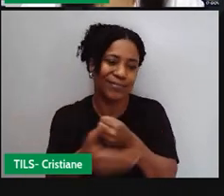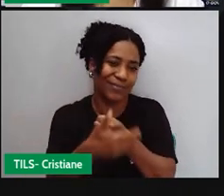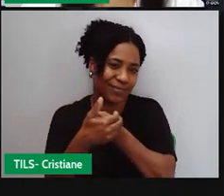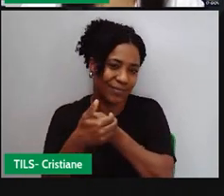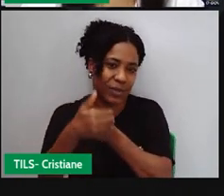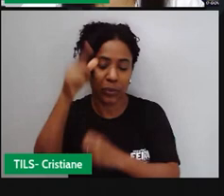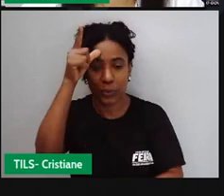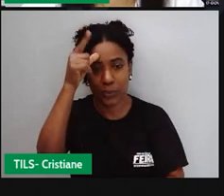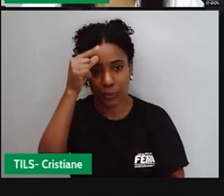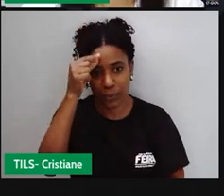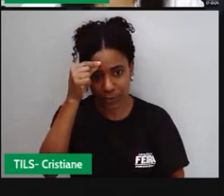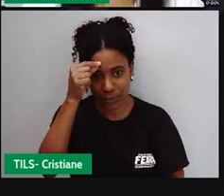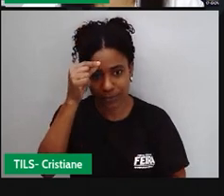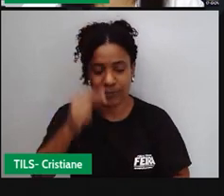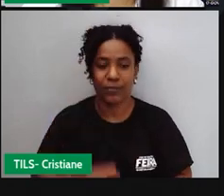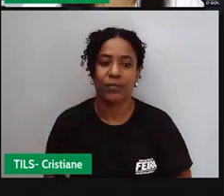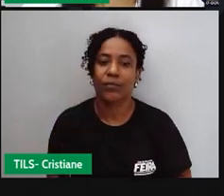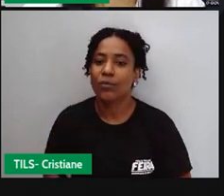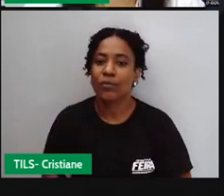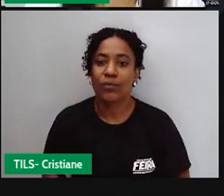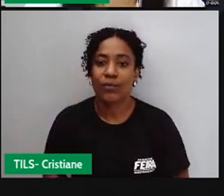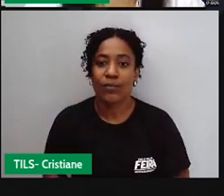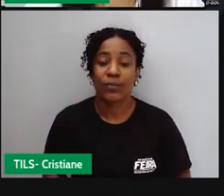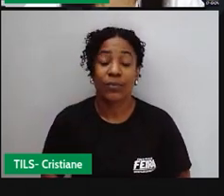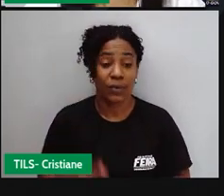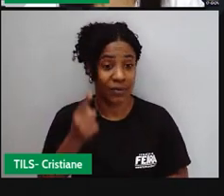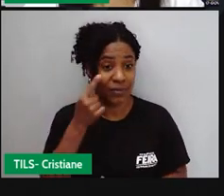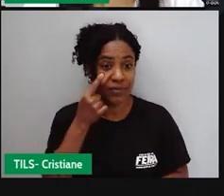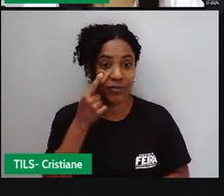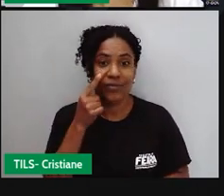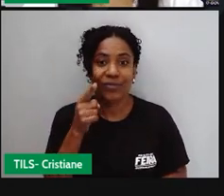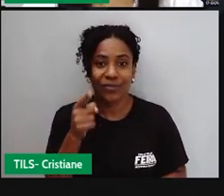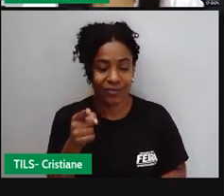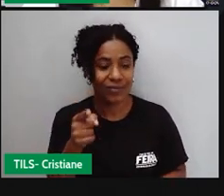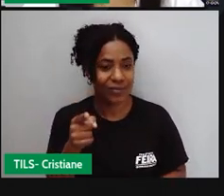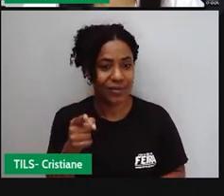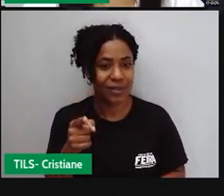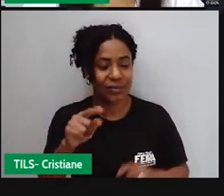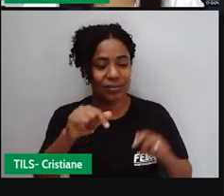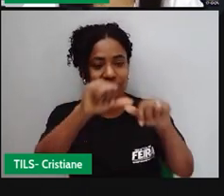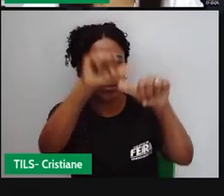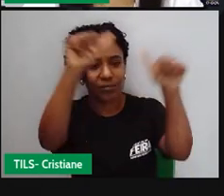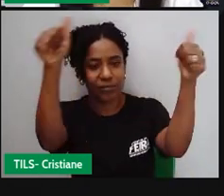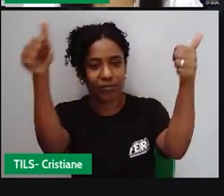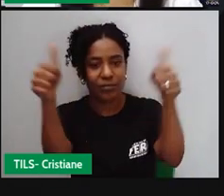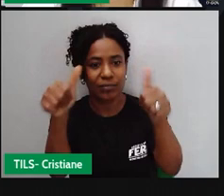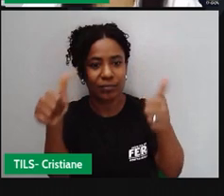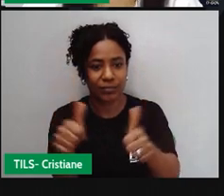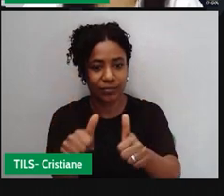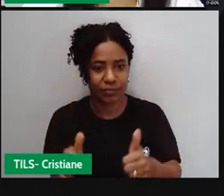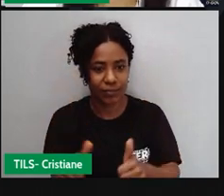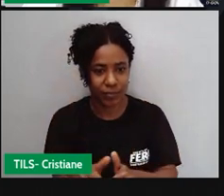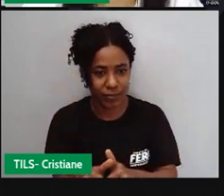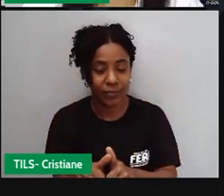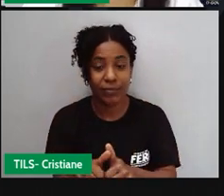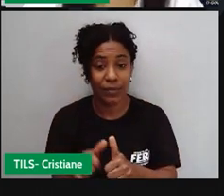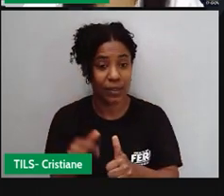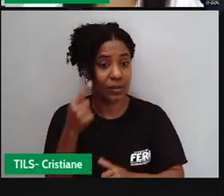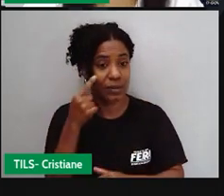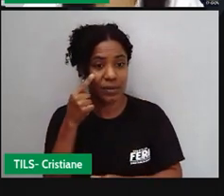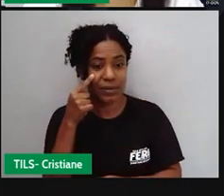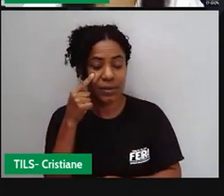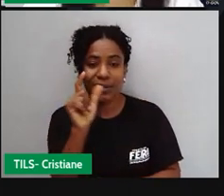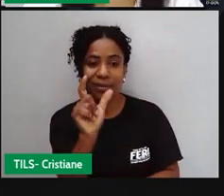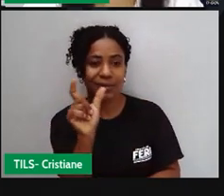neste mapa aqui, né? Com um gráfico, com uma legenda ao lado, a gente pode observar o